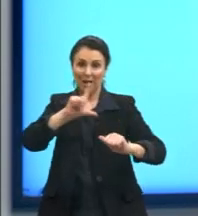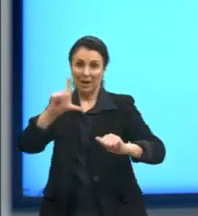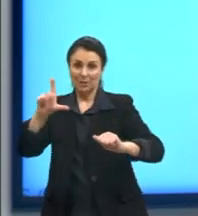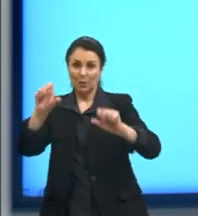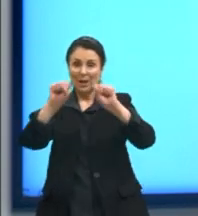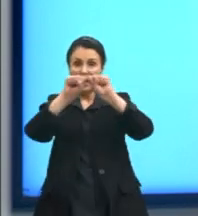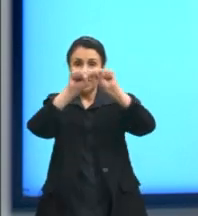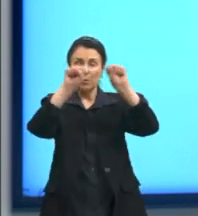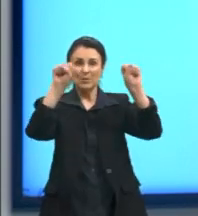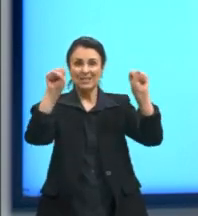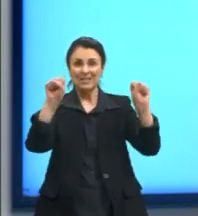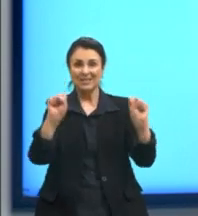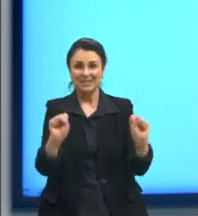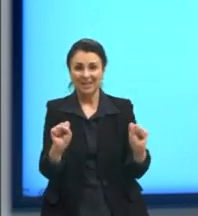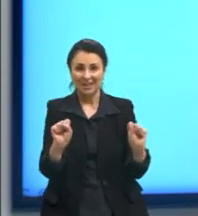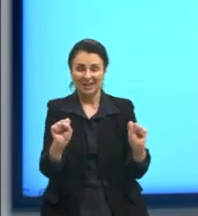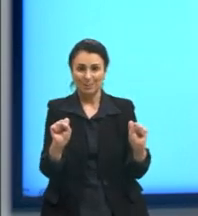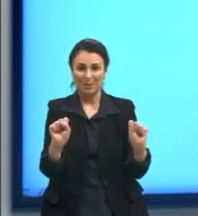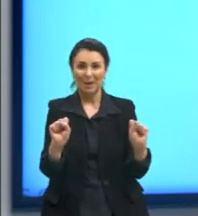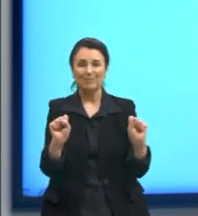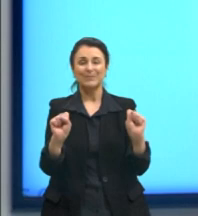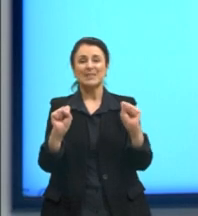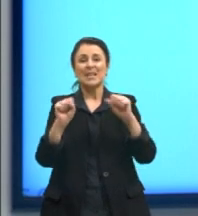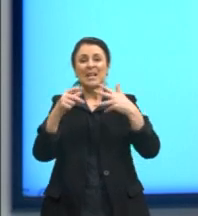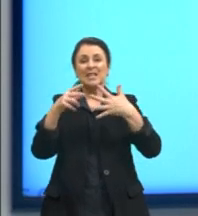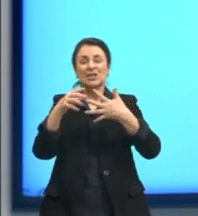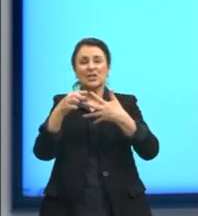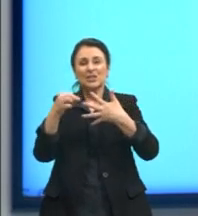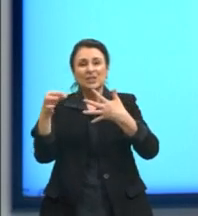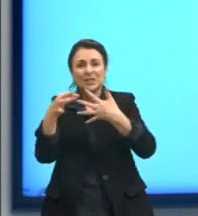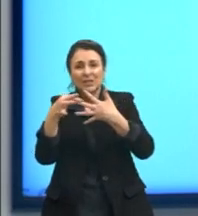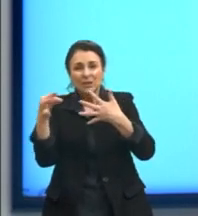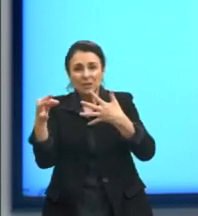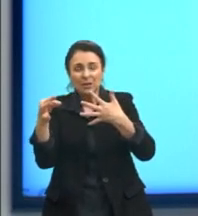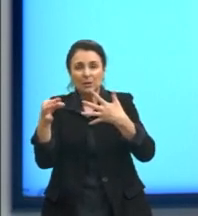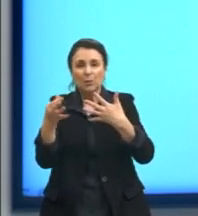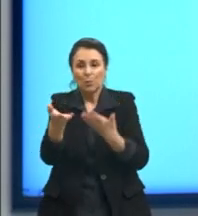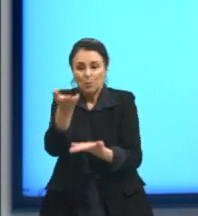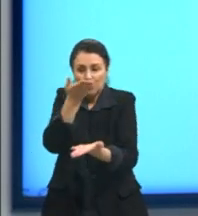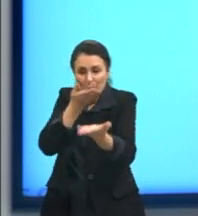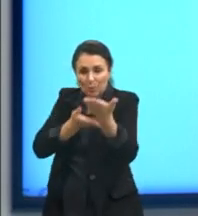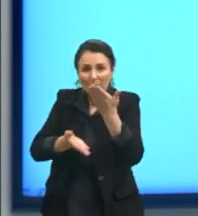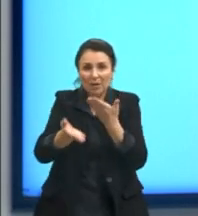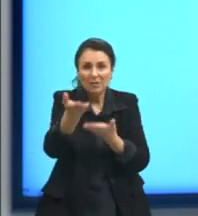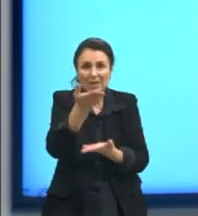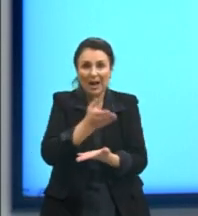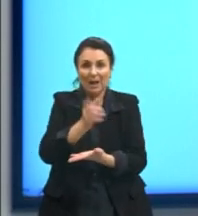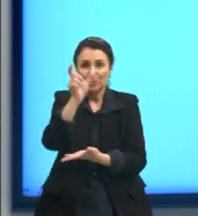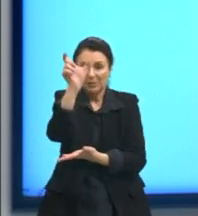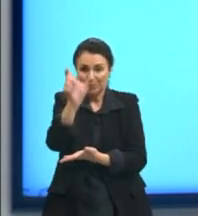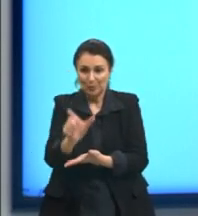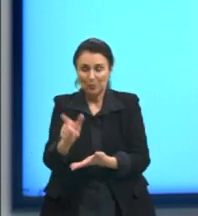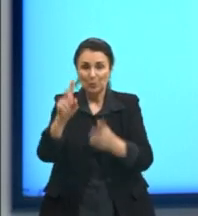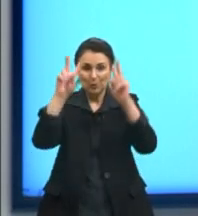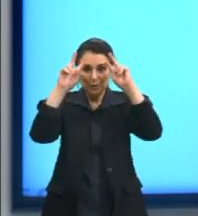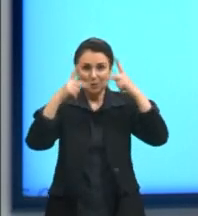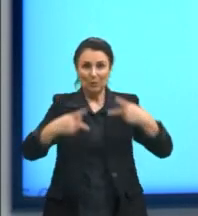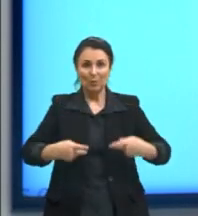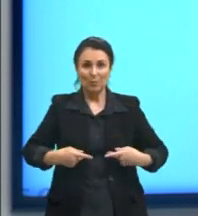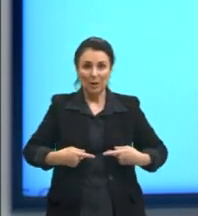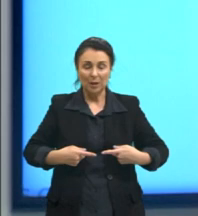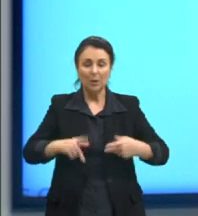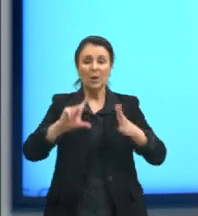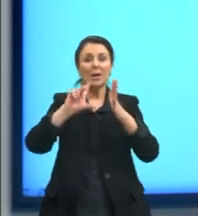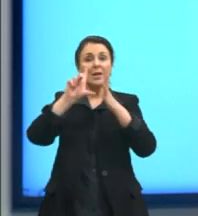signos, um sistema de termos compartilhados entre os seres humanos e que vai se